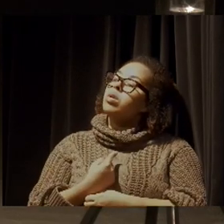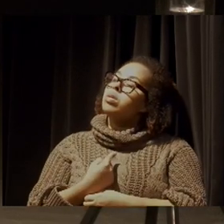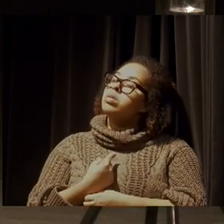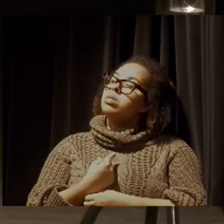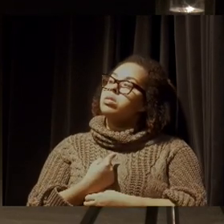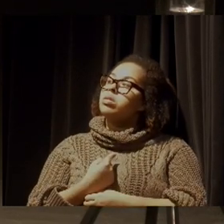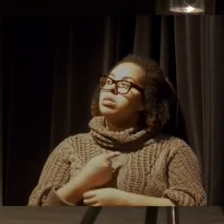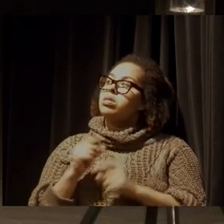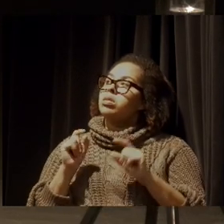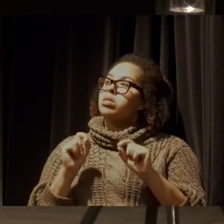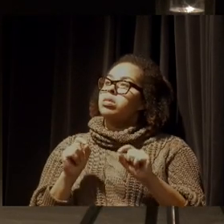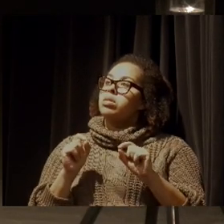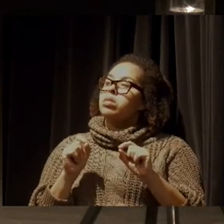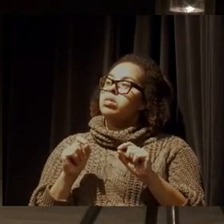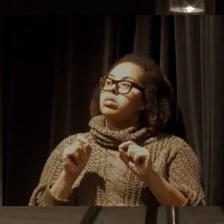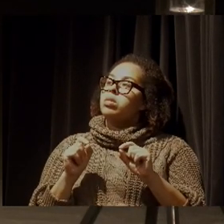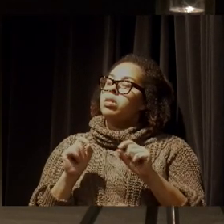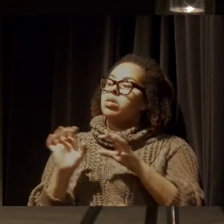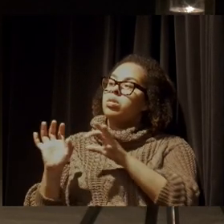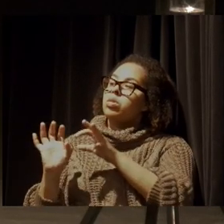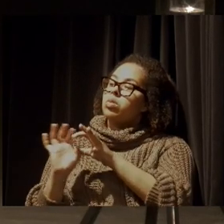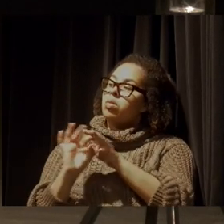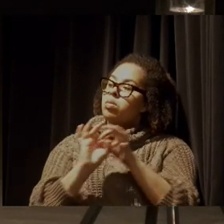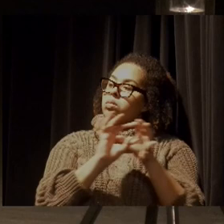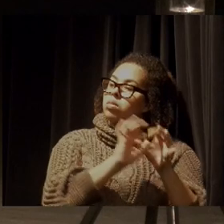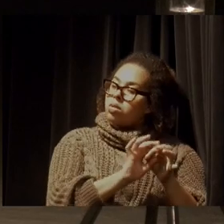tira desses cenários